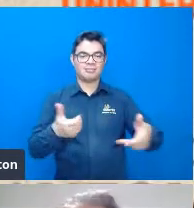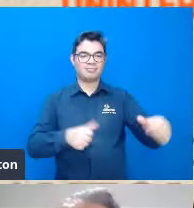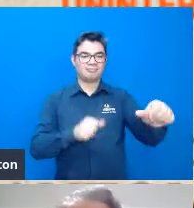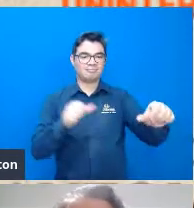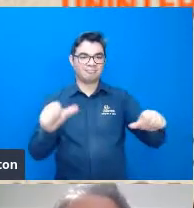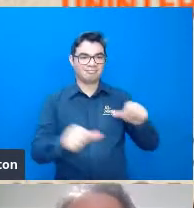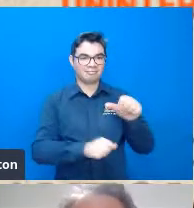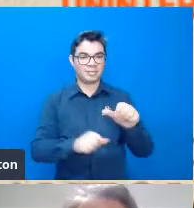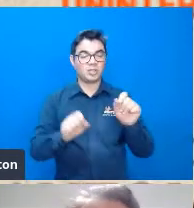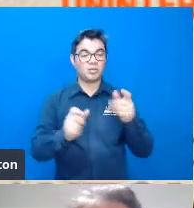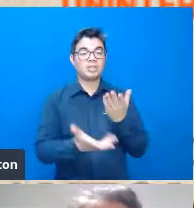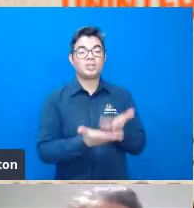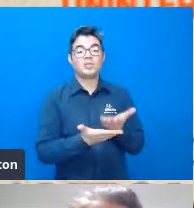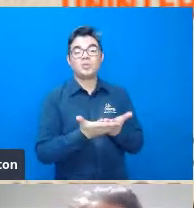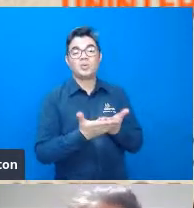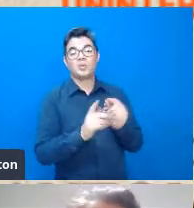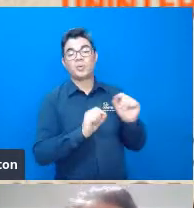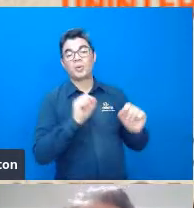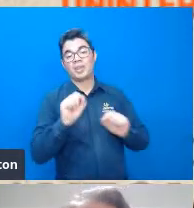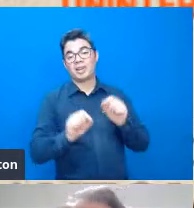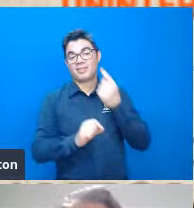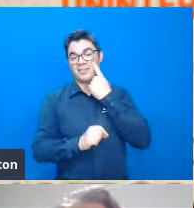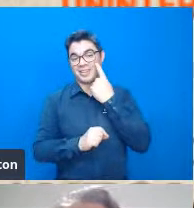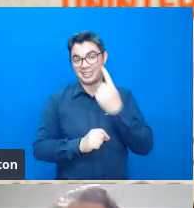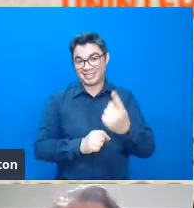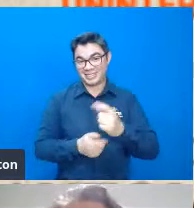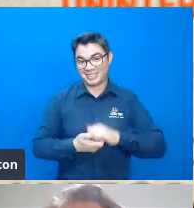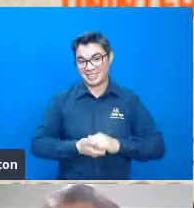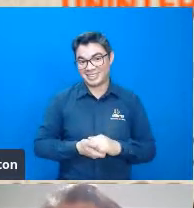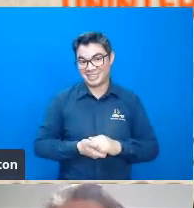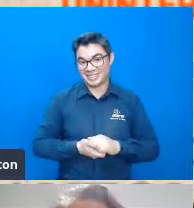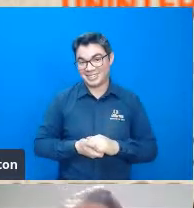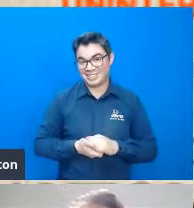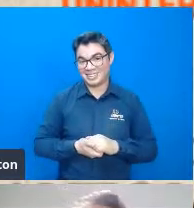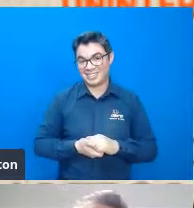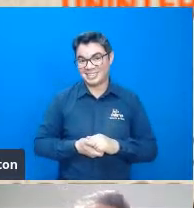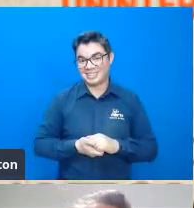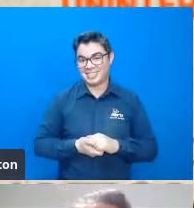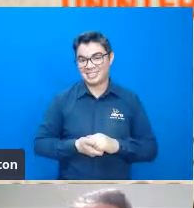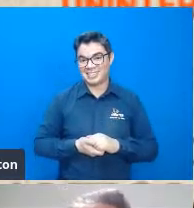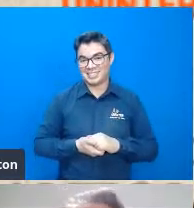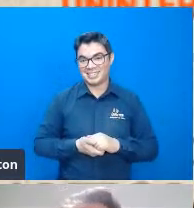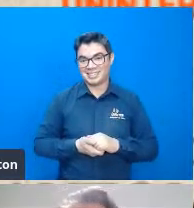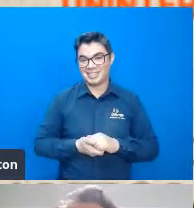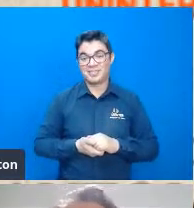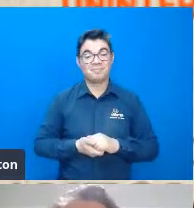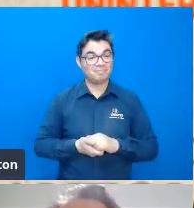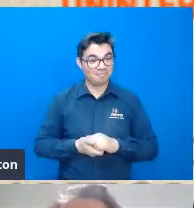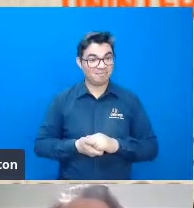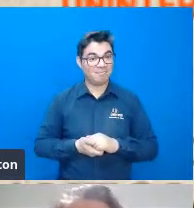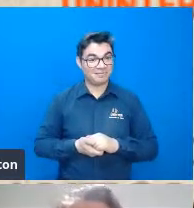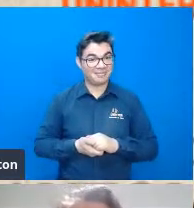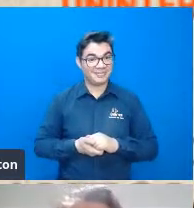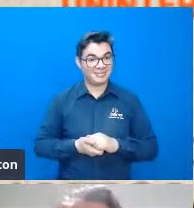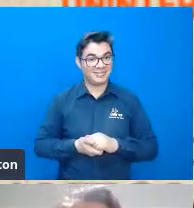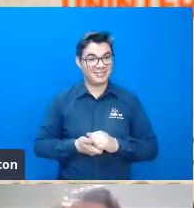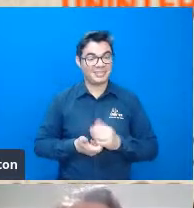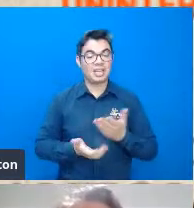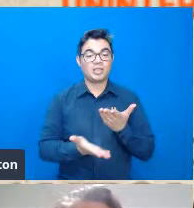Então, nesse estudo, o que ele fez? Ele acabou estudando uma espécie de curruíra, que é uma espécie super comum, amplamente distribuída.